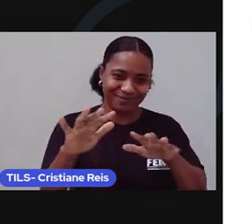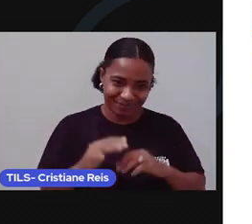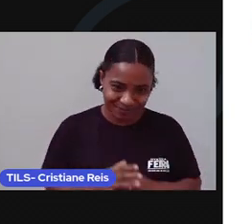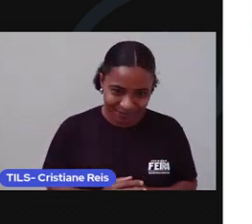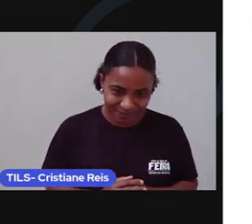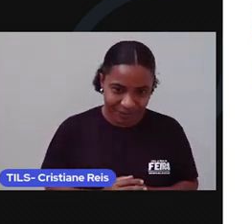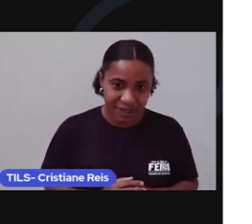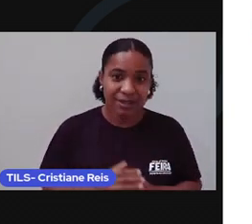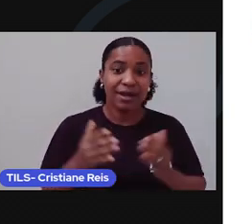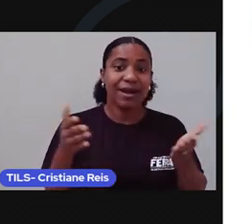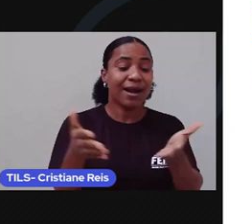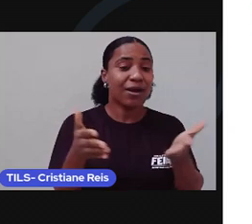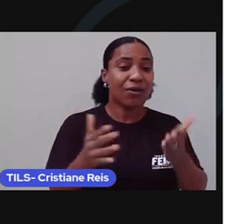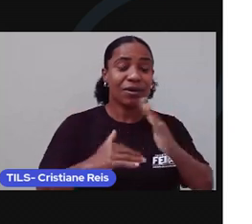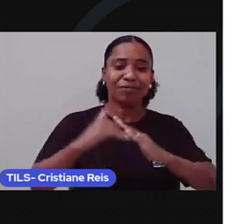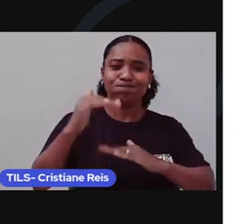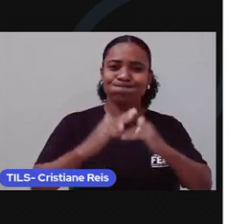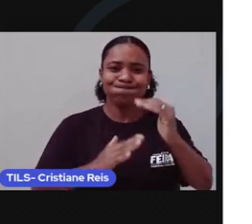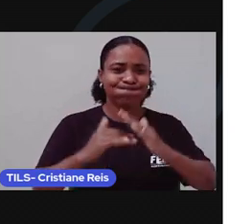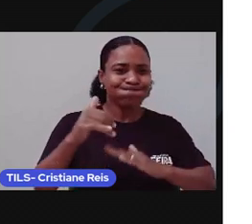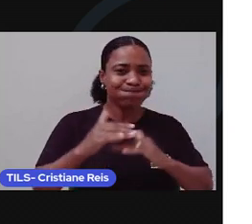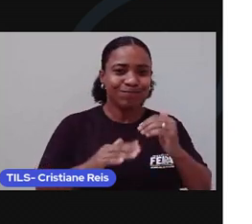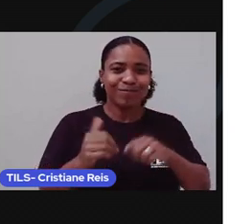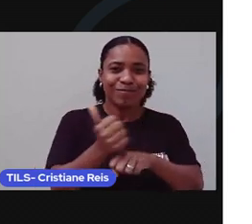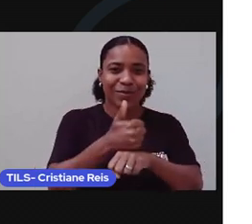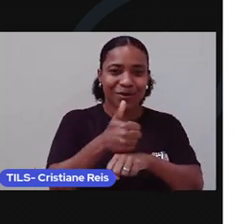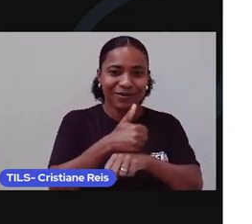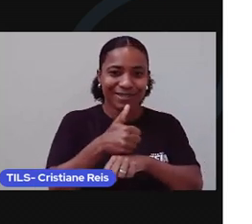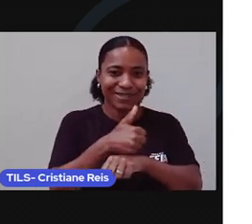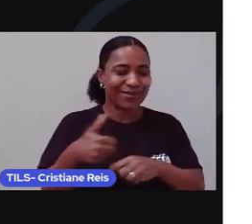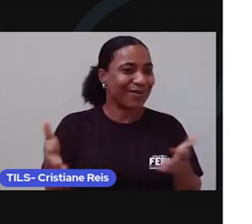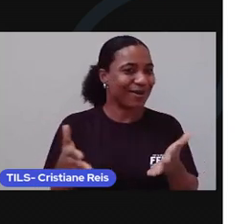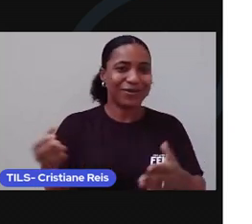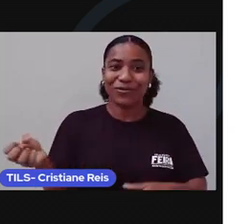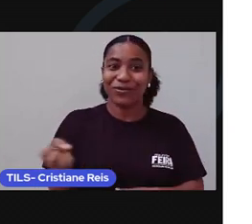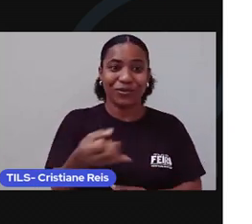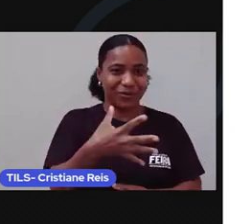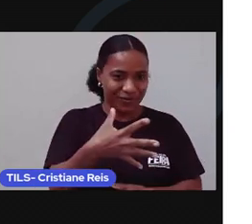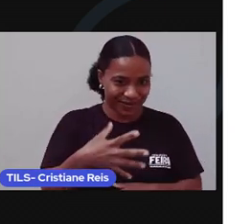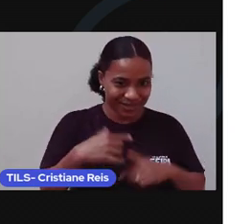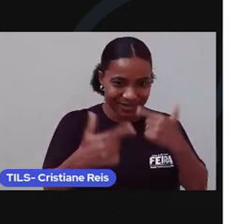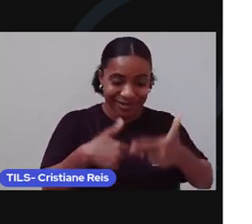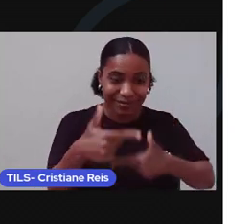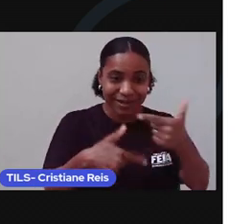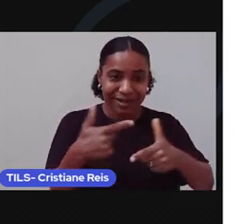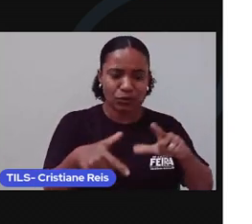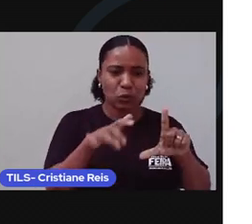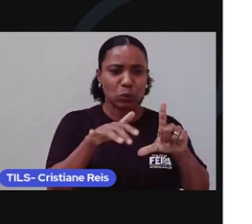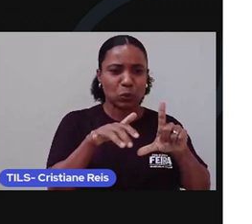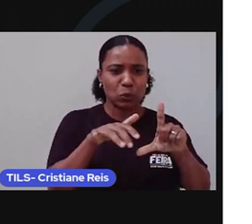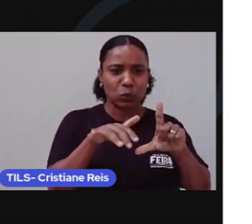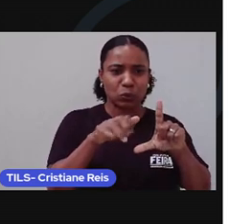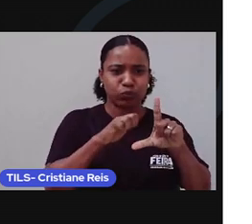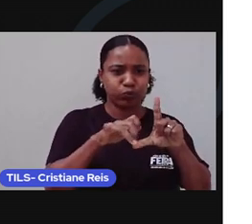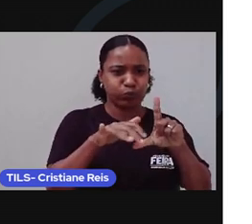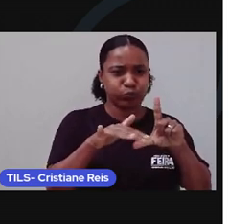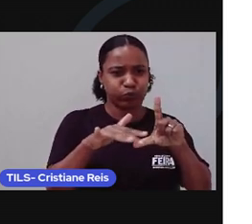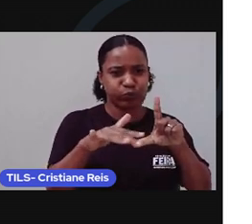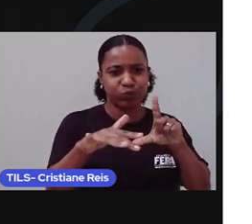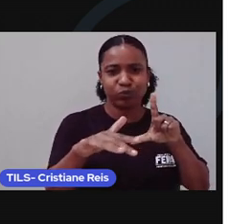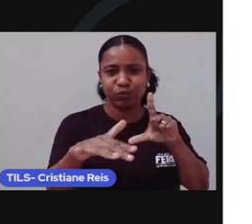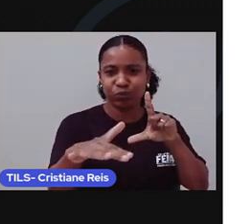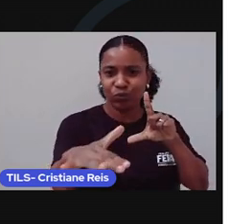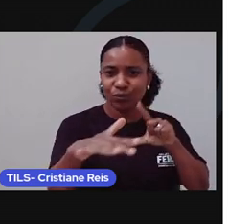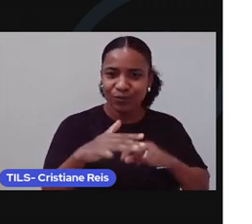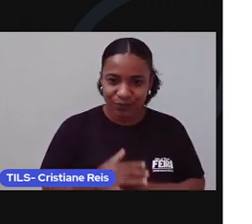ter se tornado a profissão de muita gente. E já que estamos falando disso, podemos falar também de outras profissões. Pense,